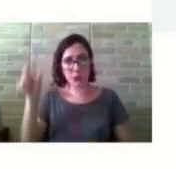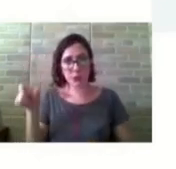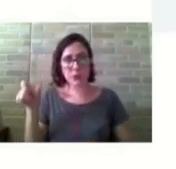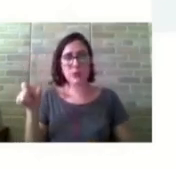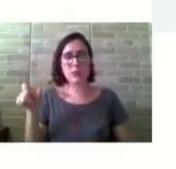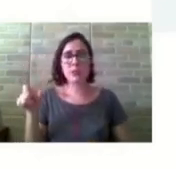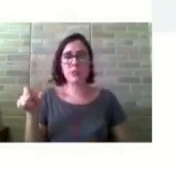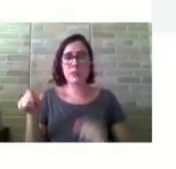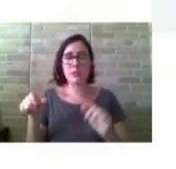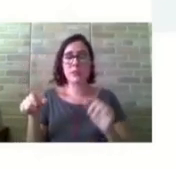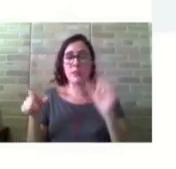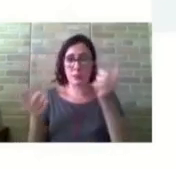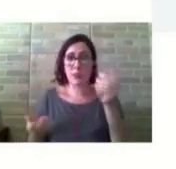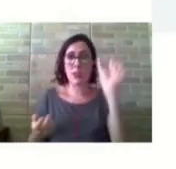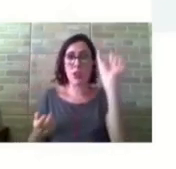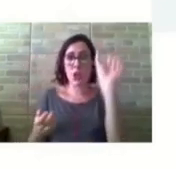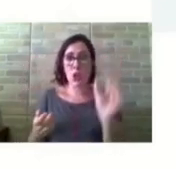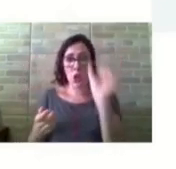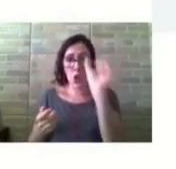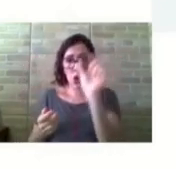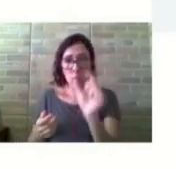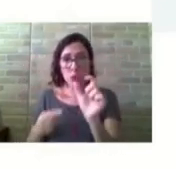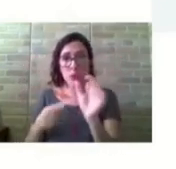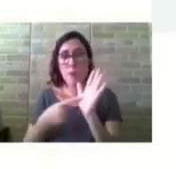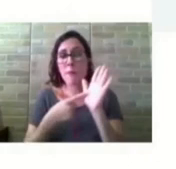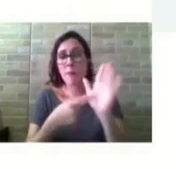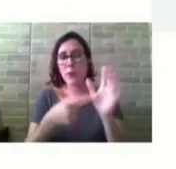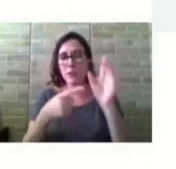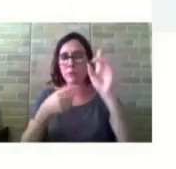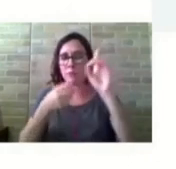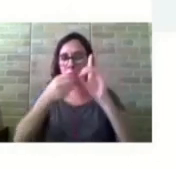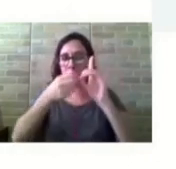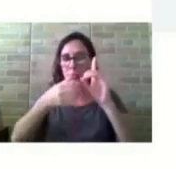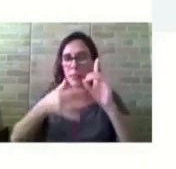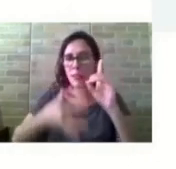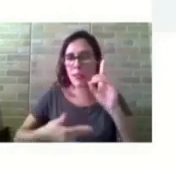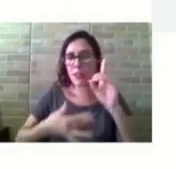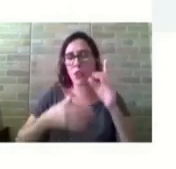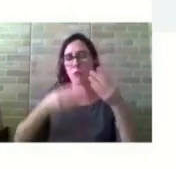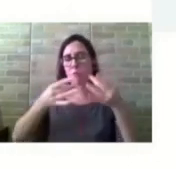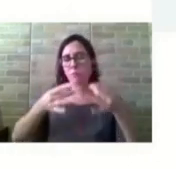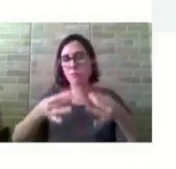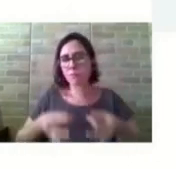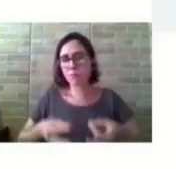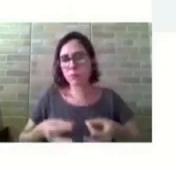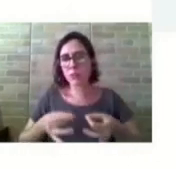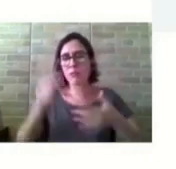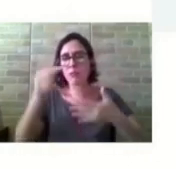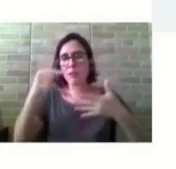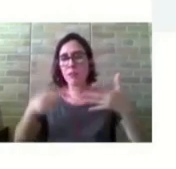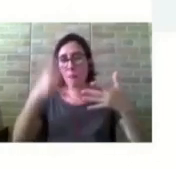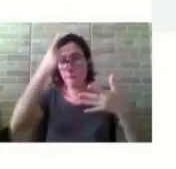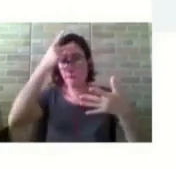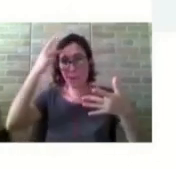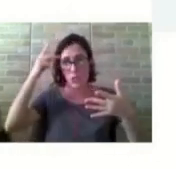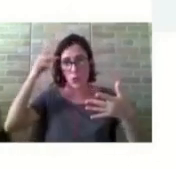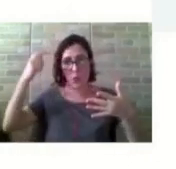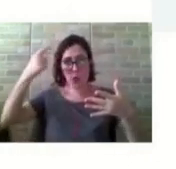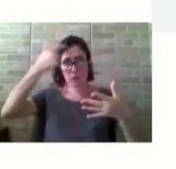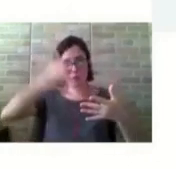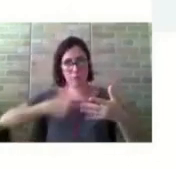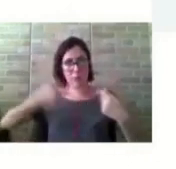primeiras colunas, tem a descrição dos itens que devem ser avaliados pelas pessoas e, nas demais